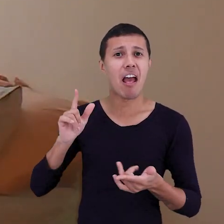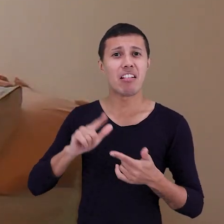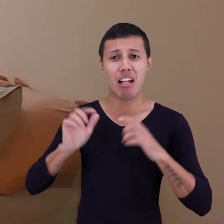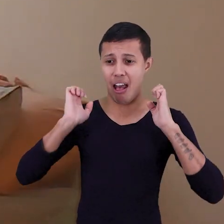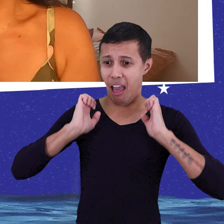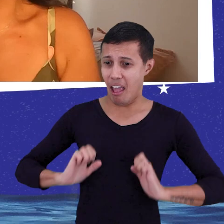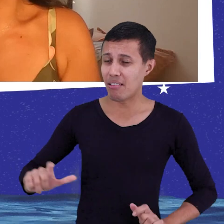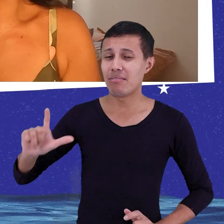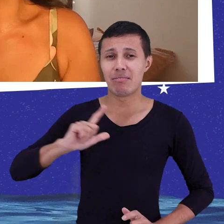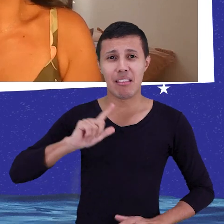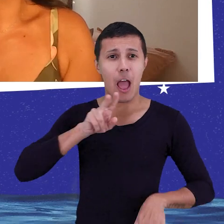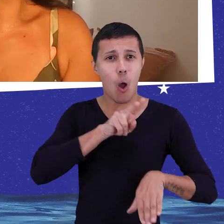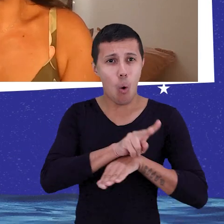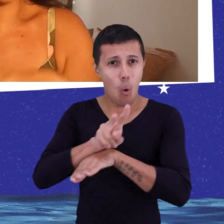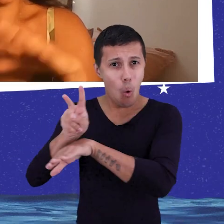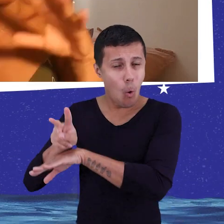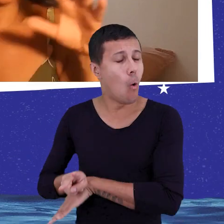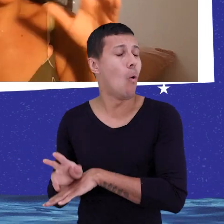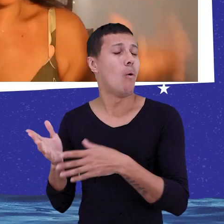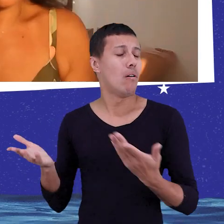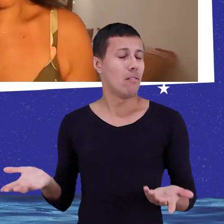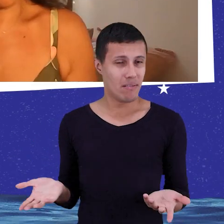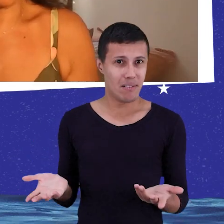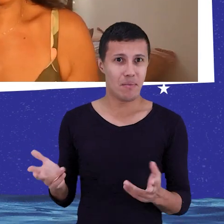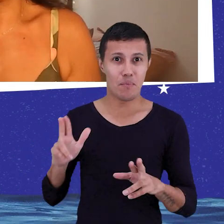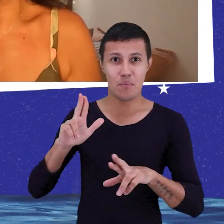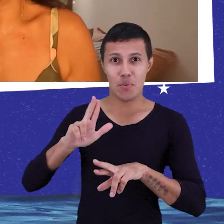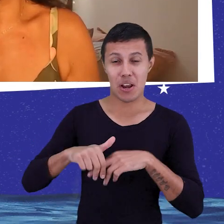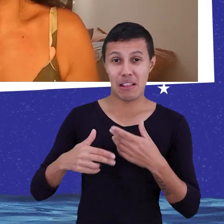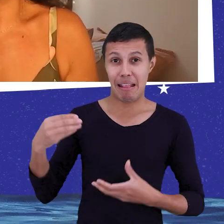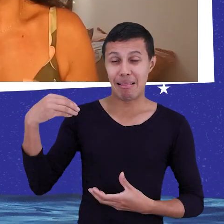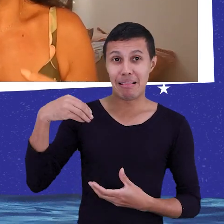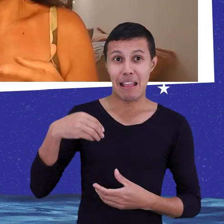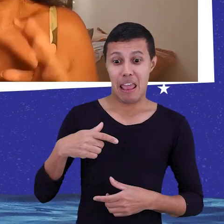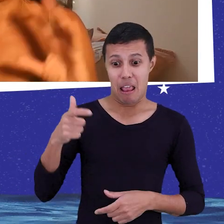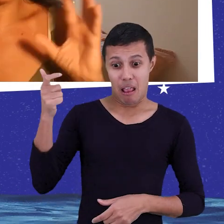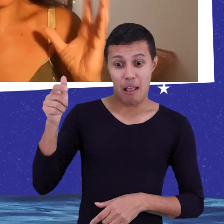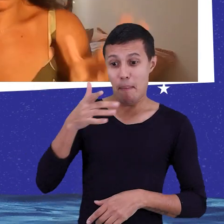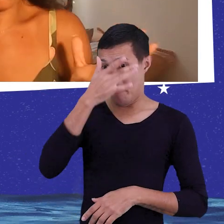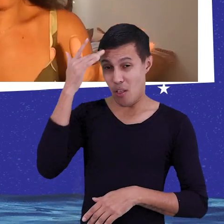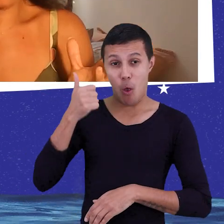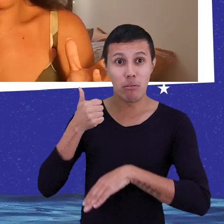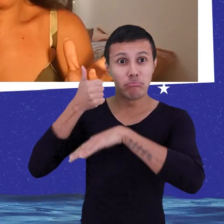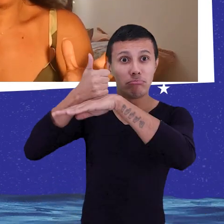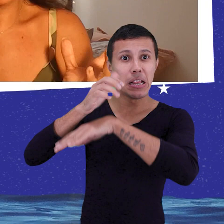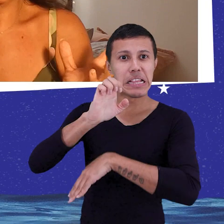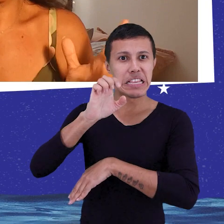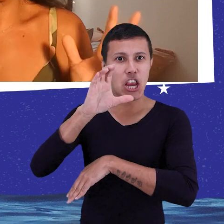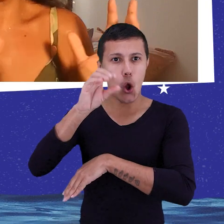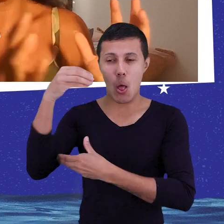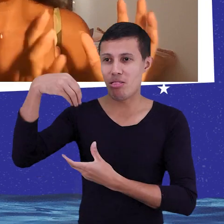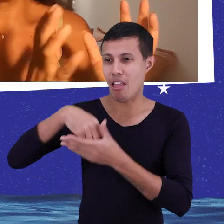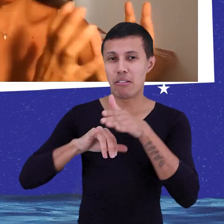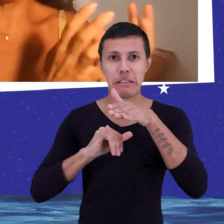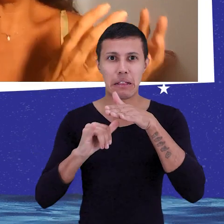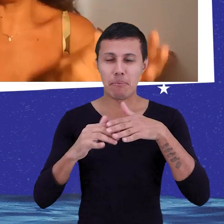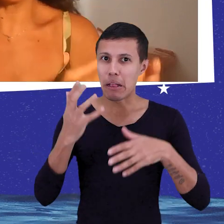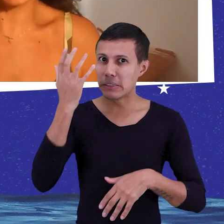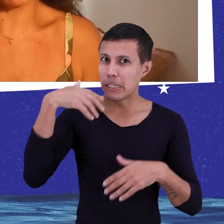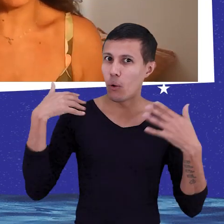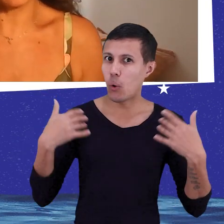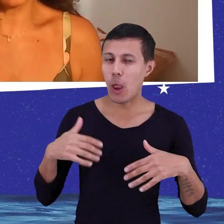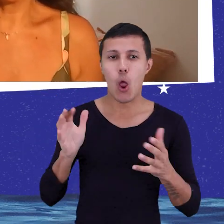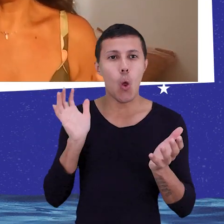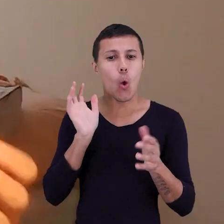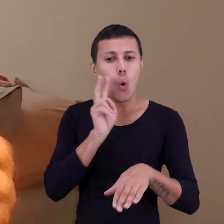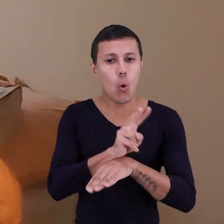cuidam. Então, assim, porque ser CEO de uma startup, ela é sistêmica, né? Então, assim, eu tenho que cuidar do meu